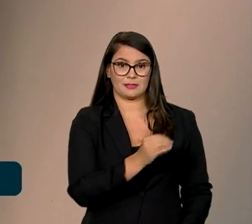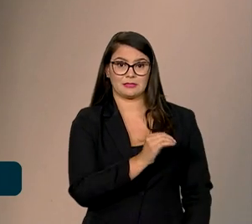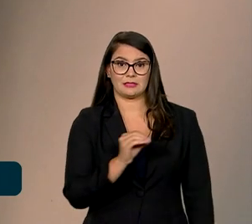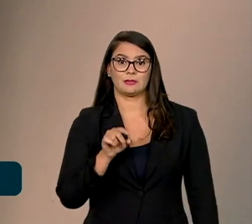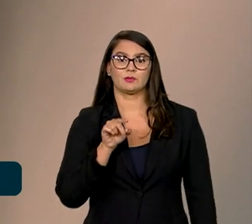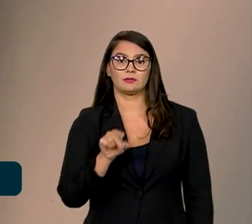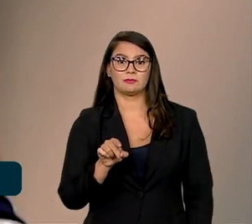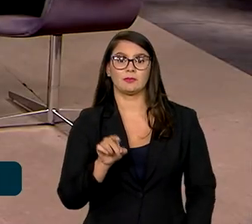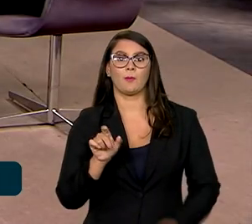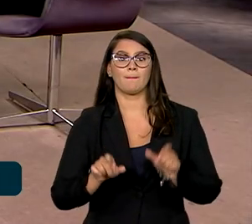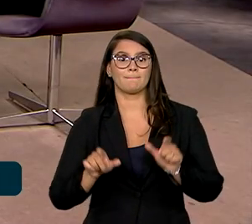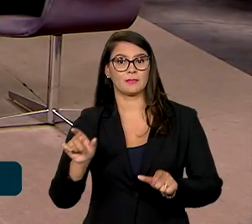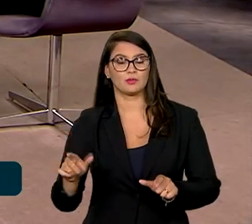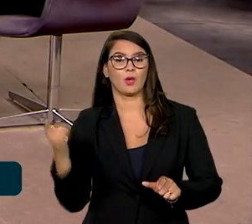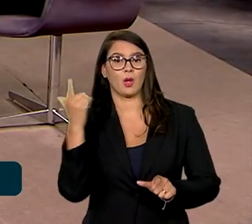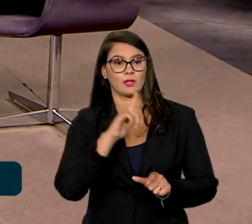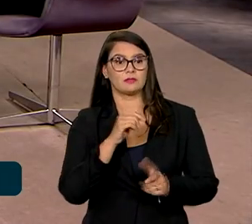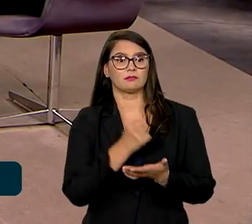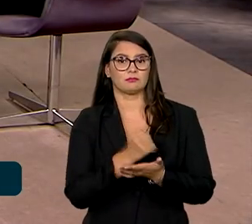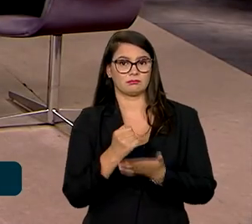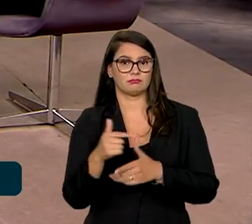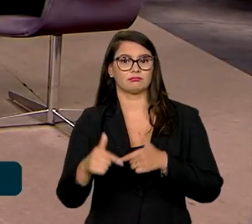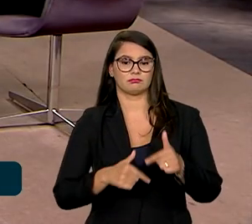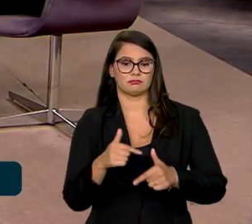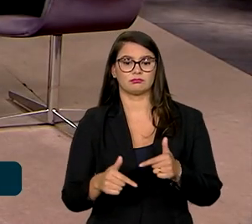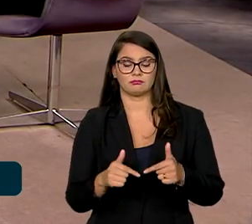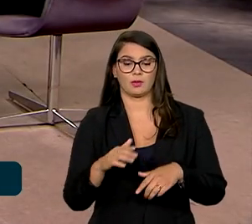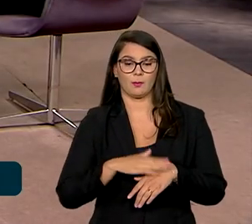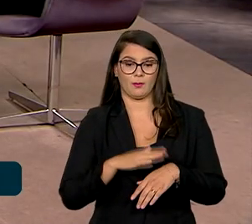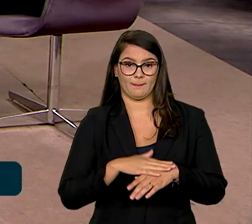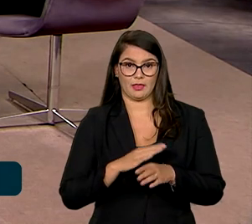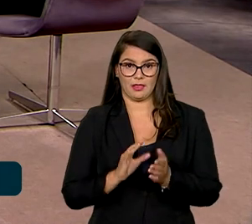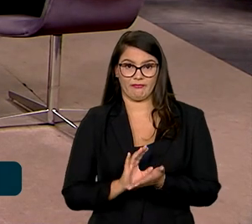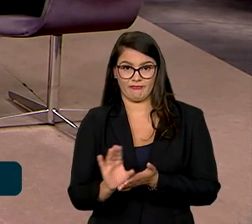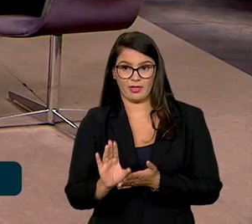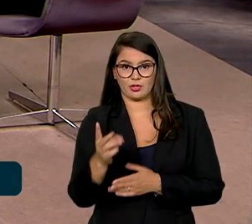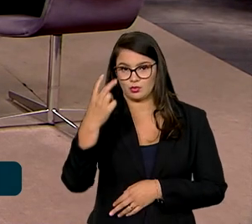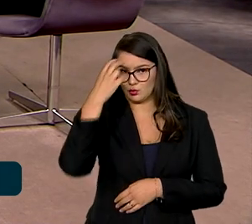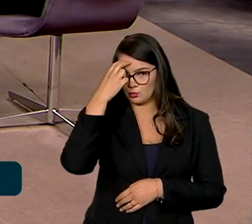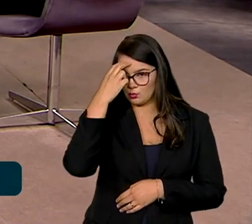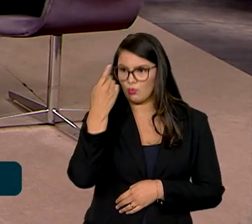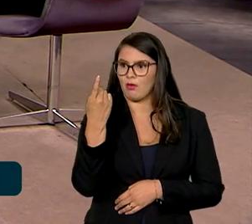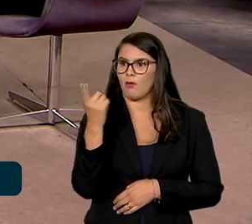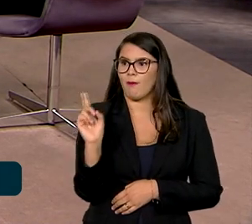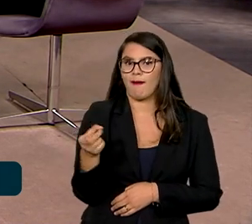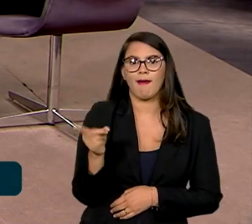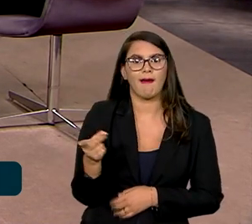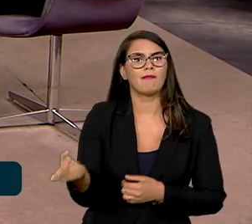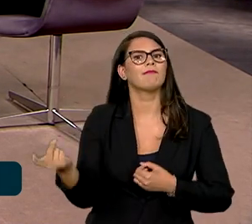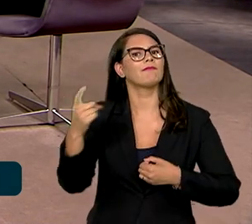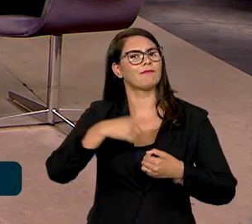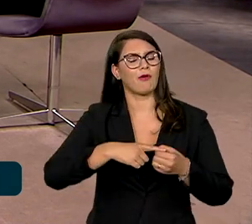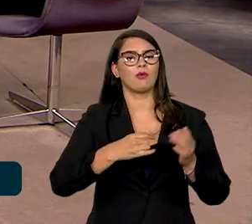empregadas naquele momento. Um ciclo de 3 bilhões de reais. Então, quando a gente investe na cultura, um real retorna em